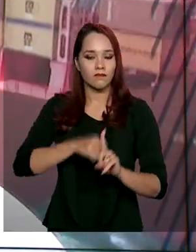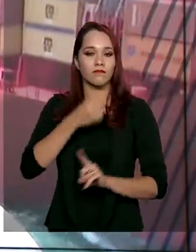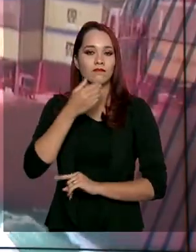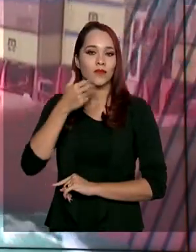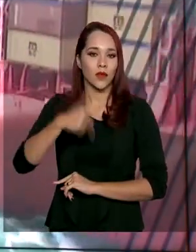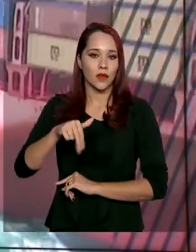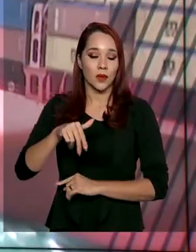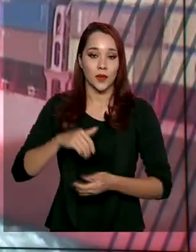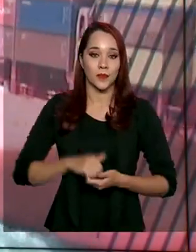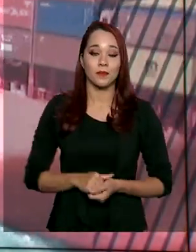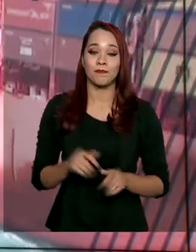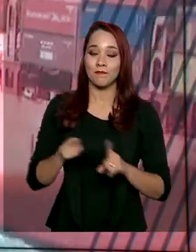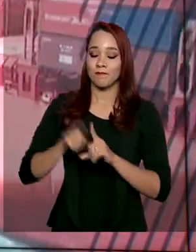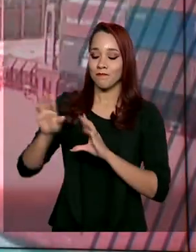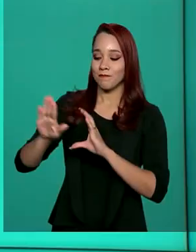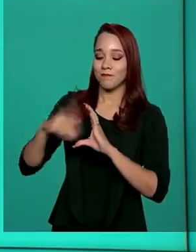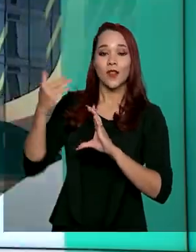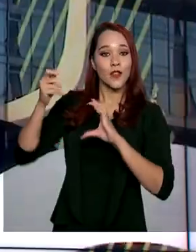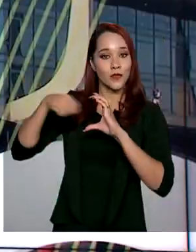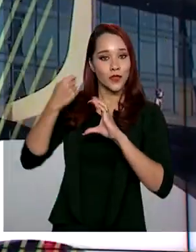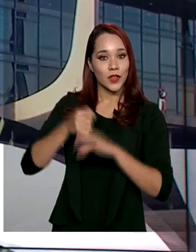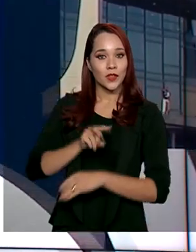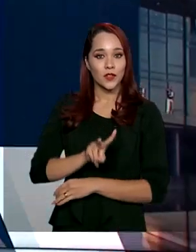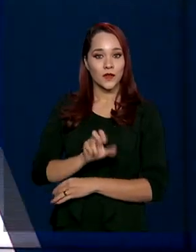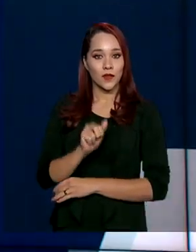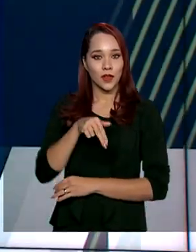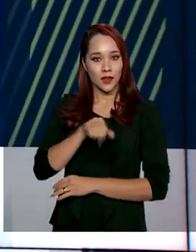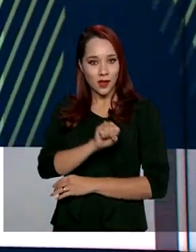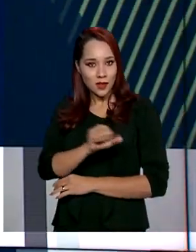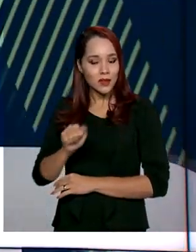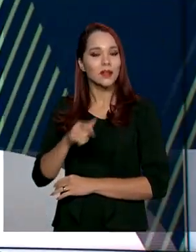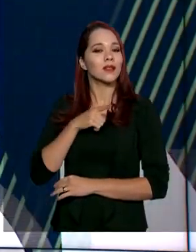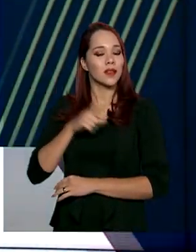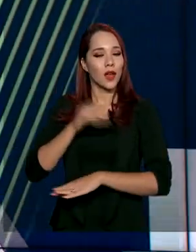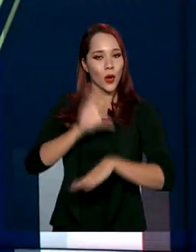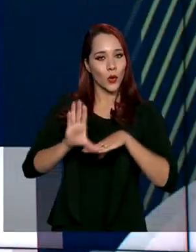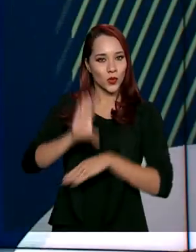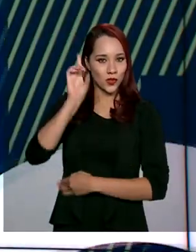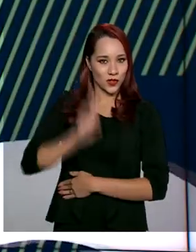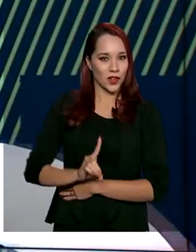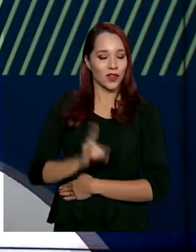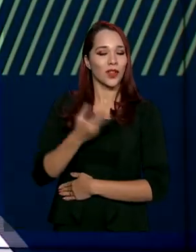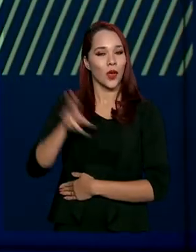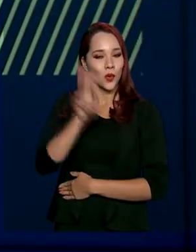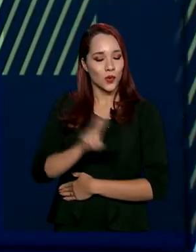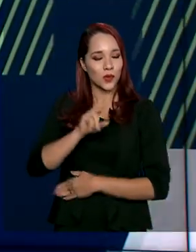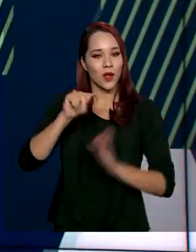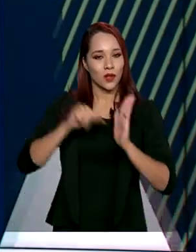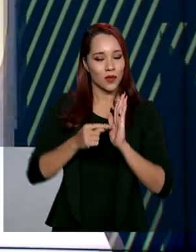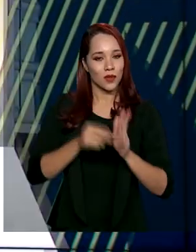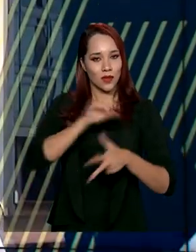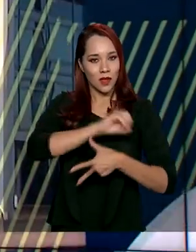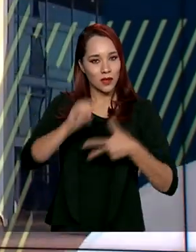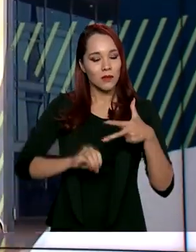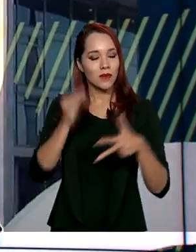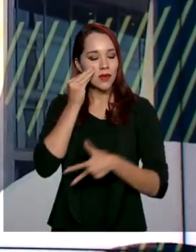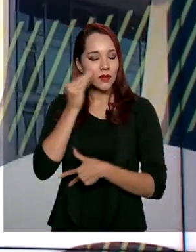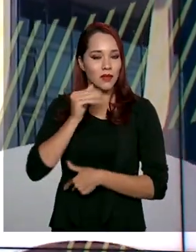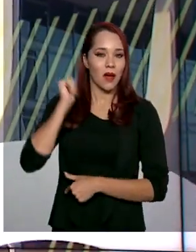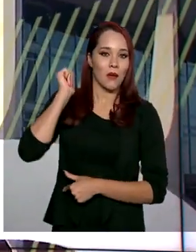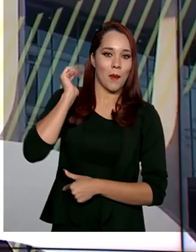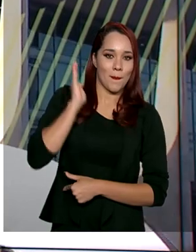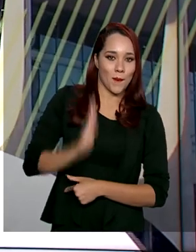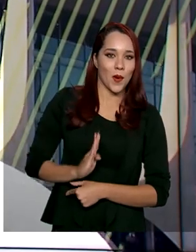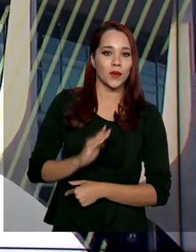E a gente recebeu um vídeo da Vanessa, que quer cursar direito e pretende usar a nota do Enem para tentar uma bolsa pelo